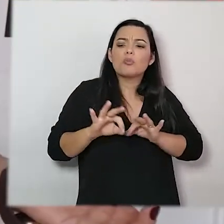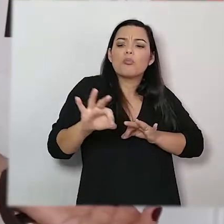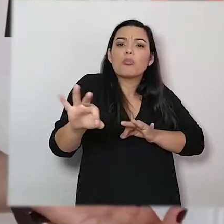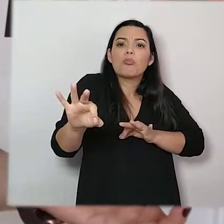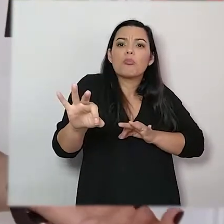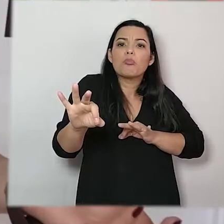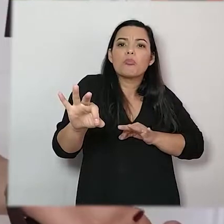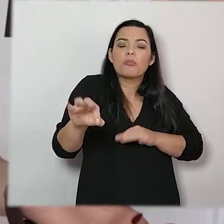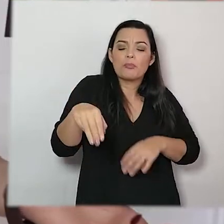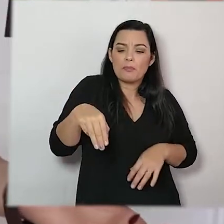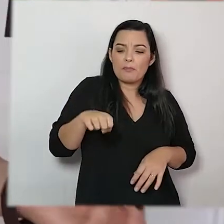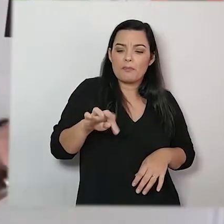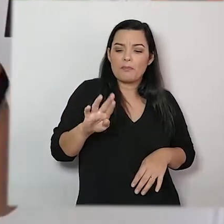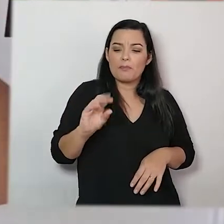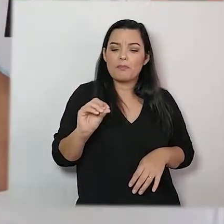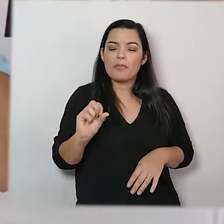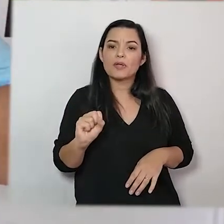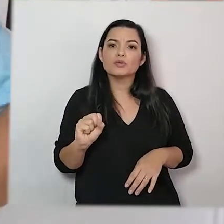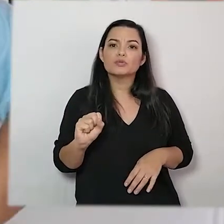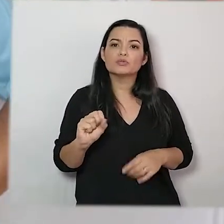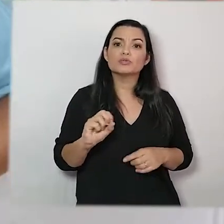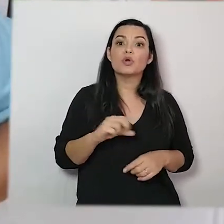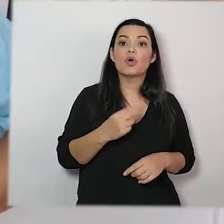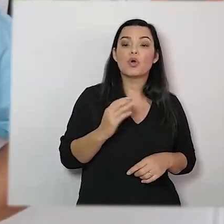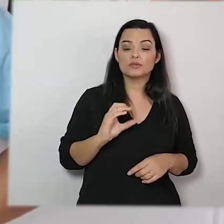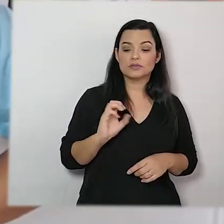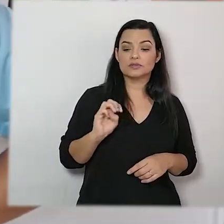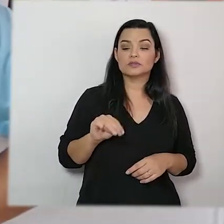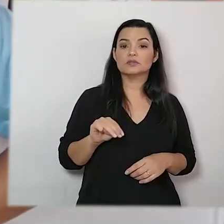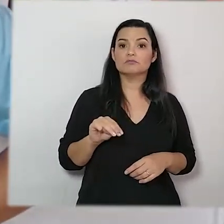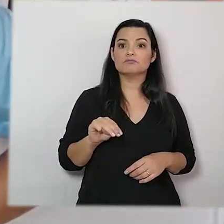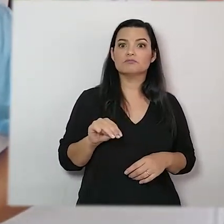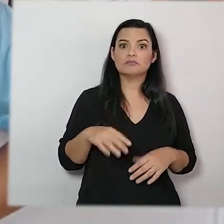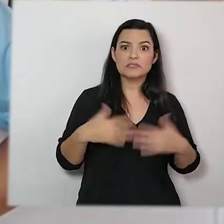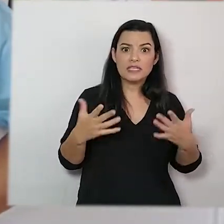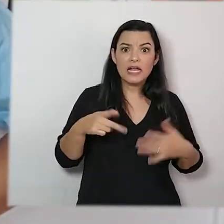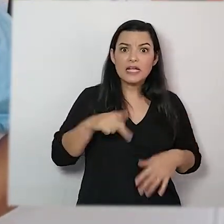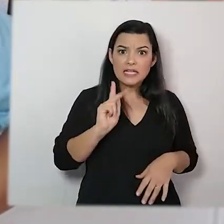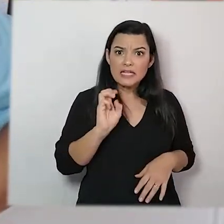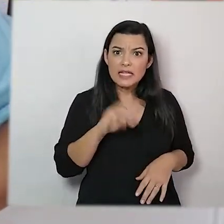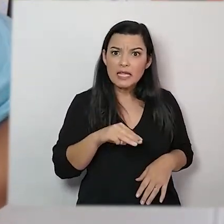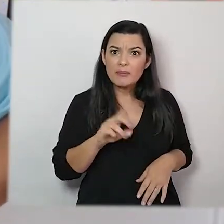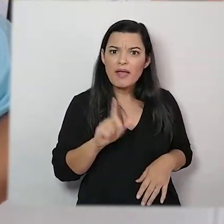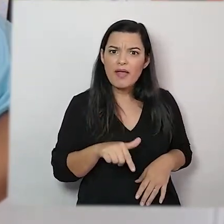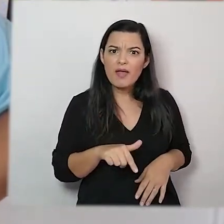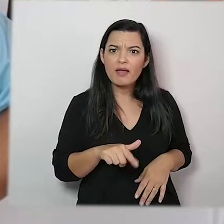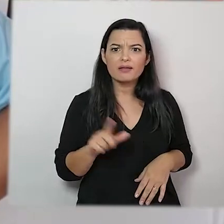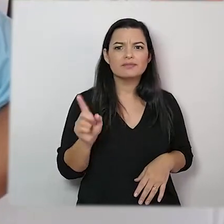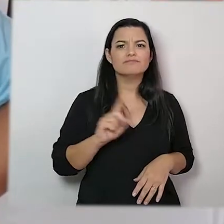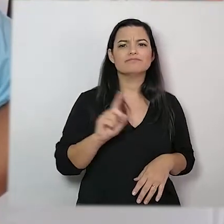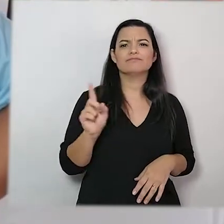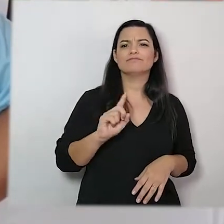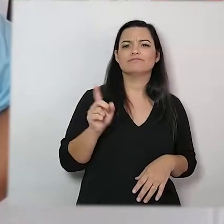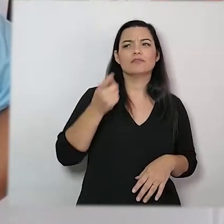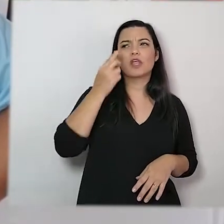quantos metros, será que tem quilômetros? Eu acho que se fosse quilômetros você não ia enxergar aí não, hein?